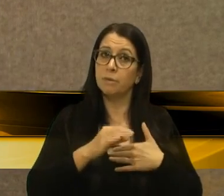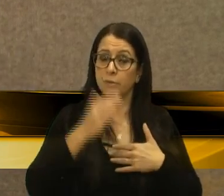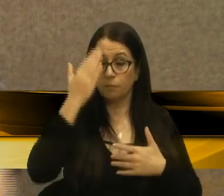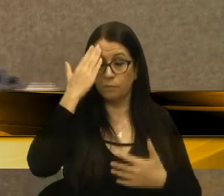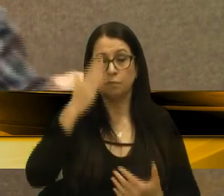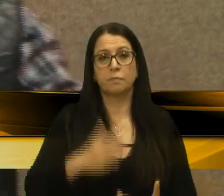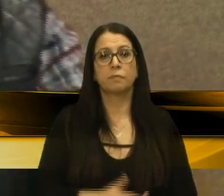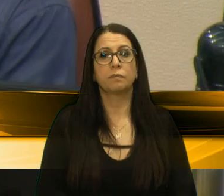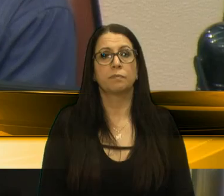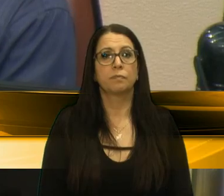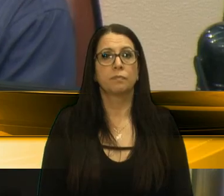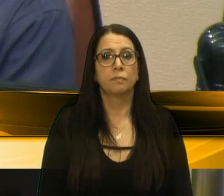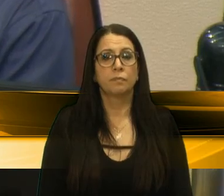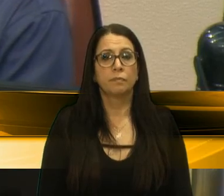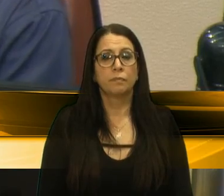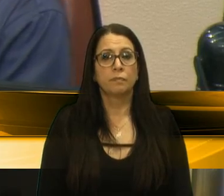Próximo inscrito. Próximo inscrito.